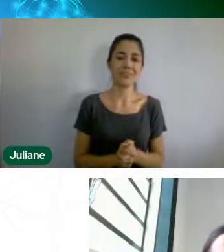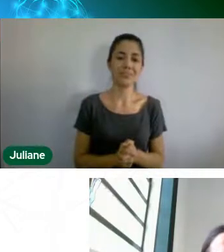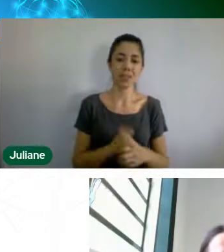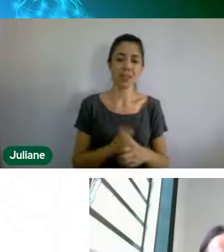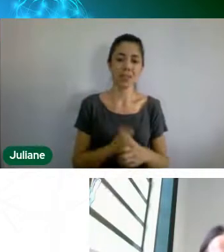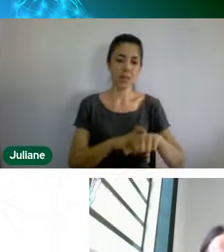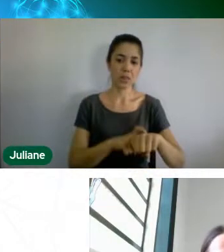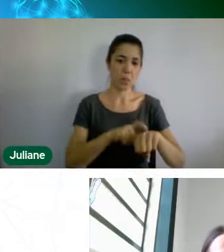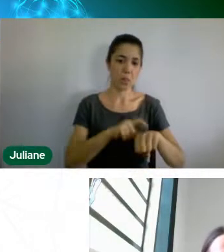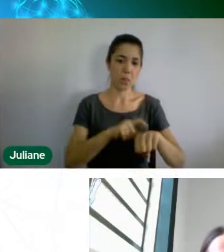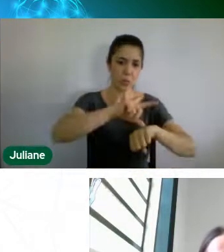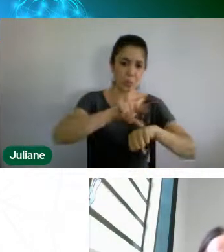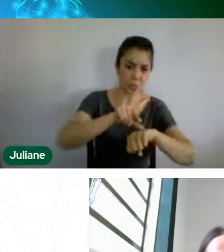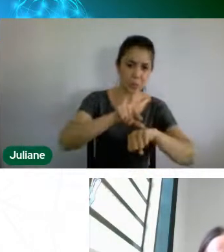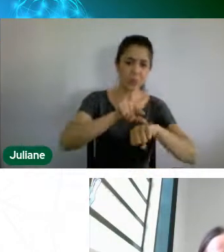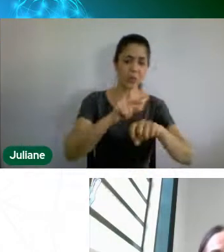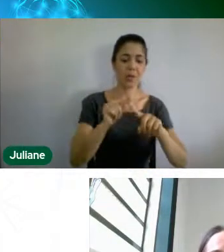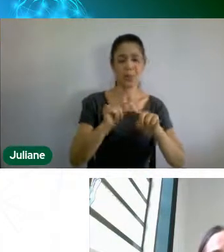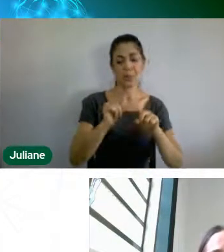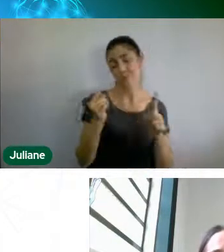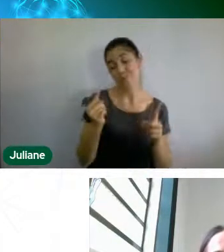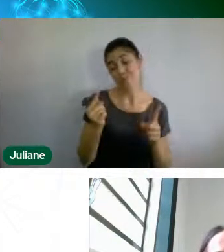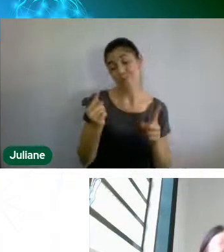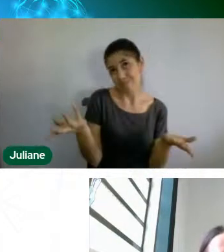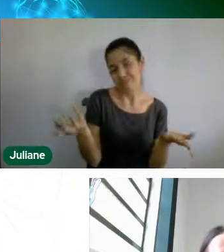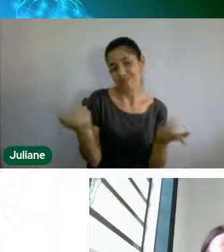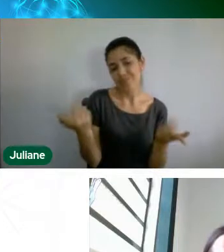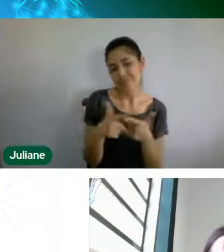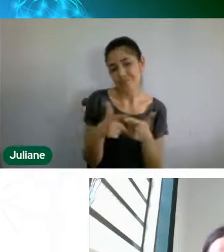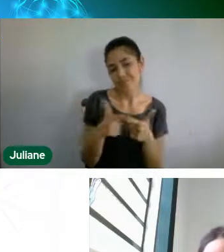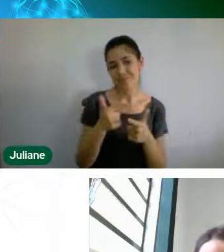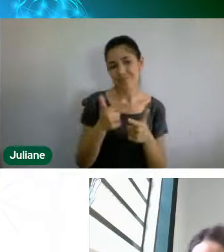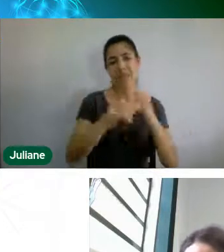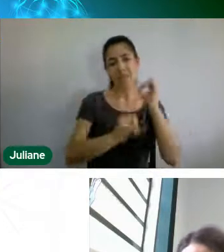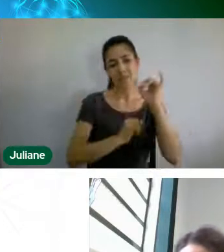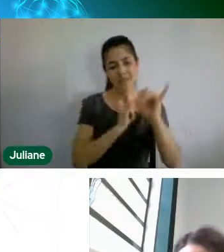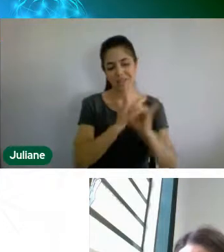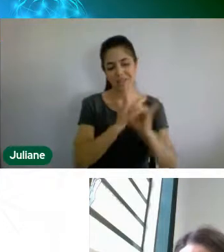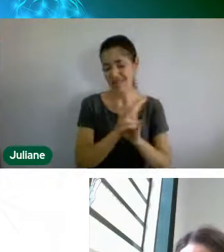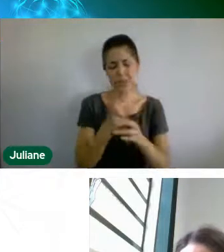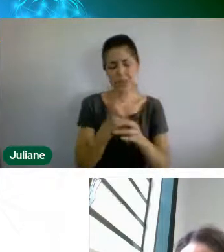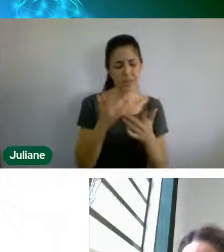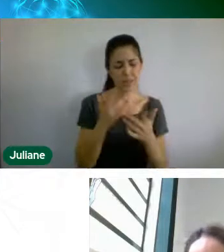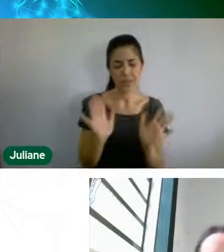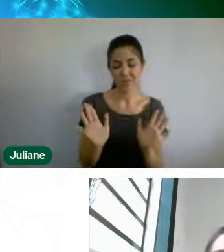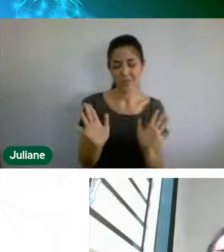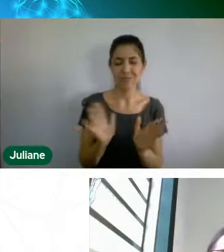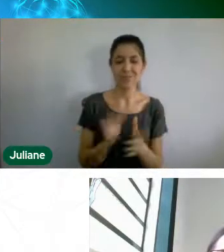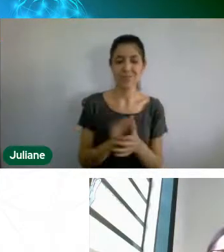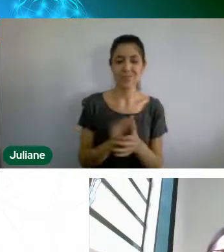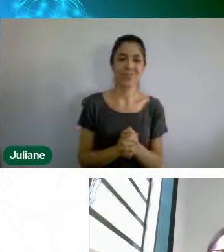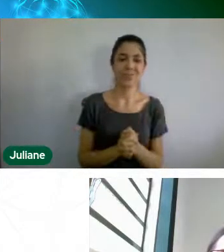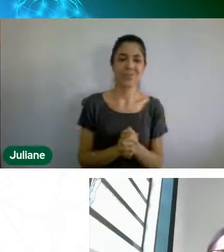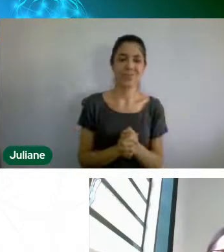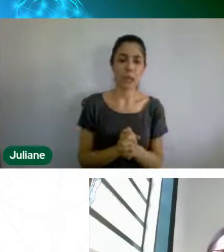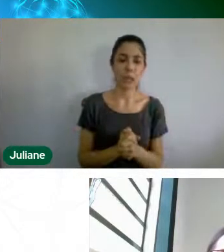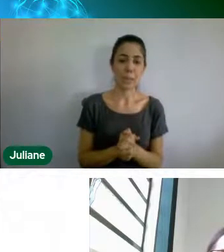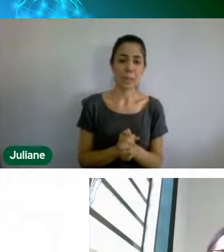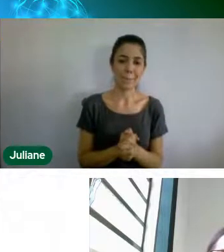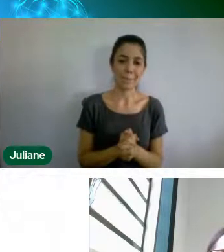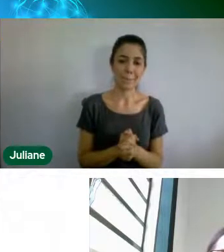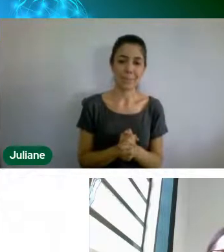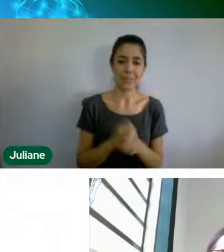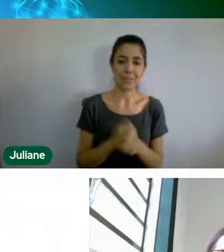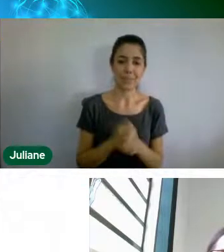enfim, em função aí das instabilidades aqui da internet, agradeço,